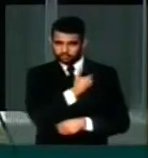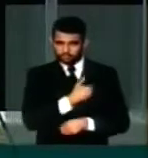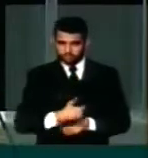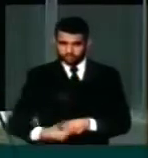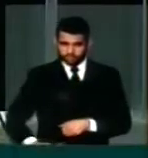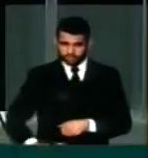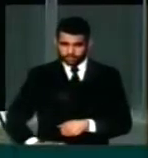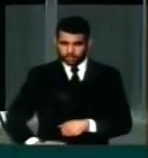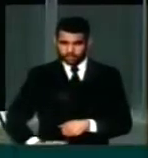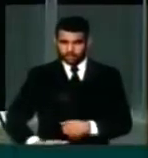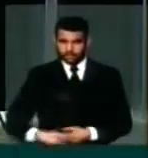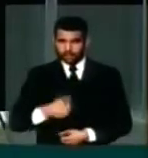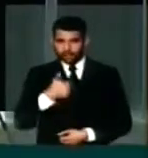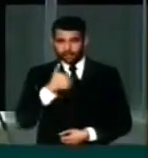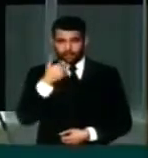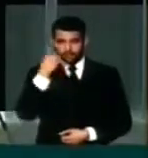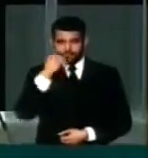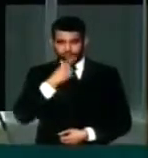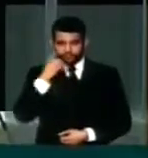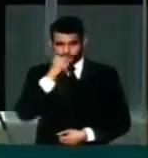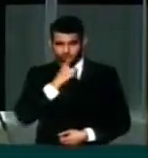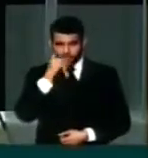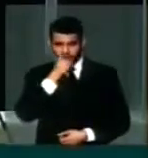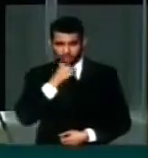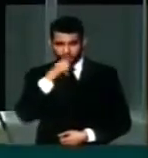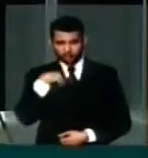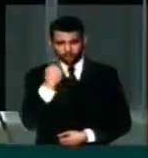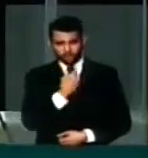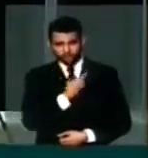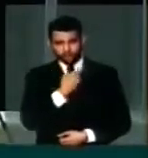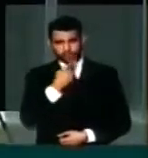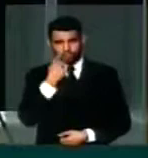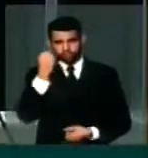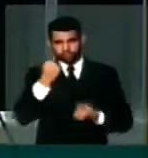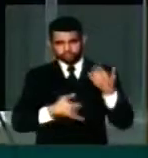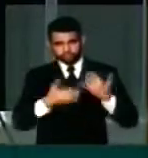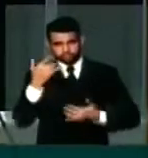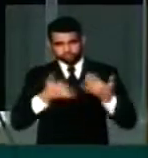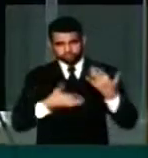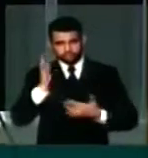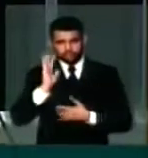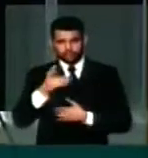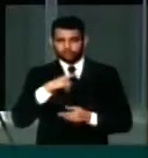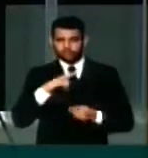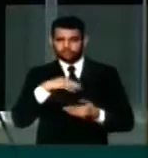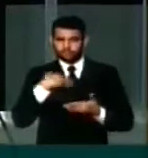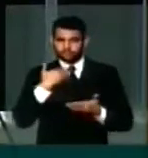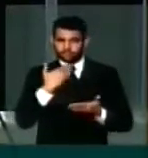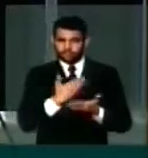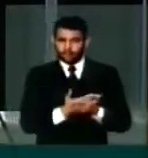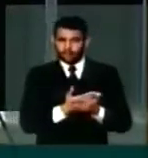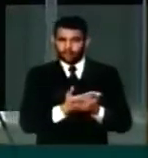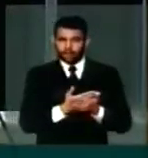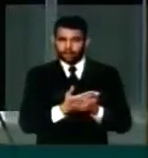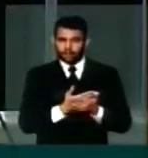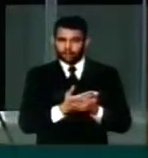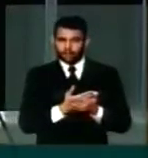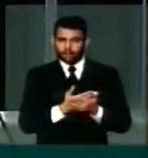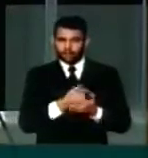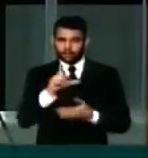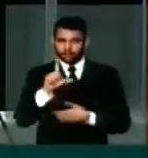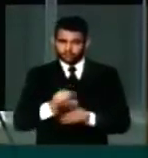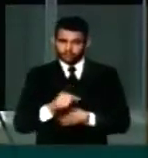Desde domingo nós comentamos reiteradamente a queda da